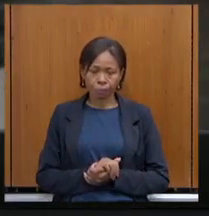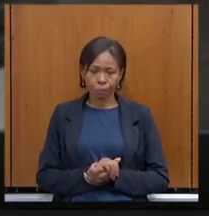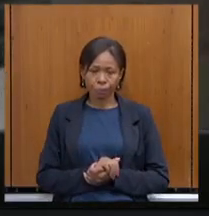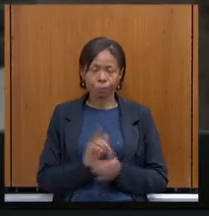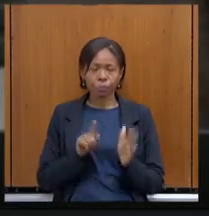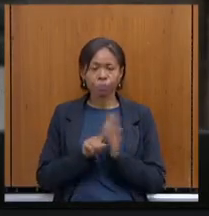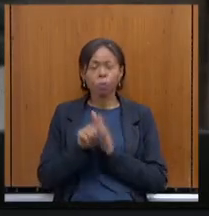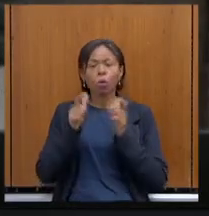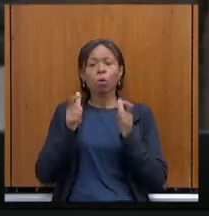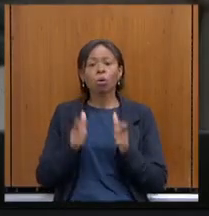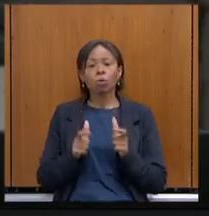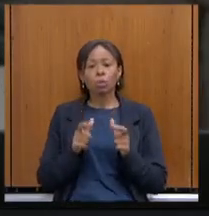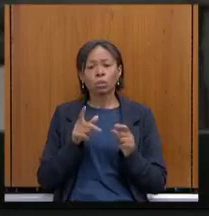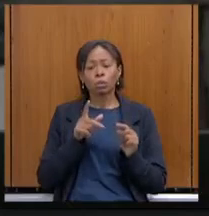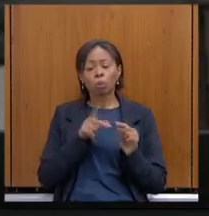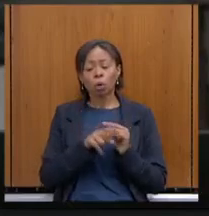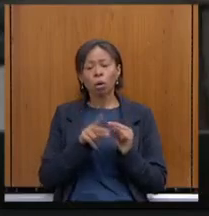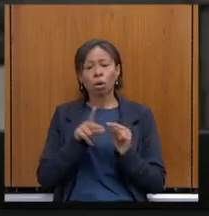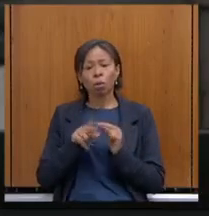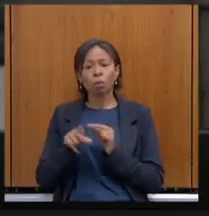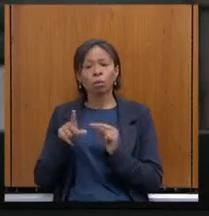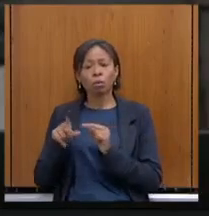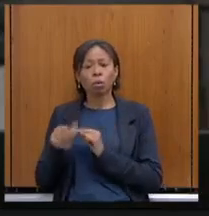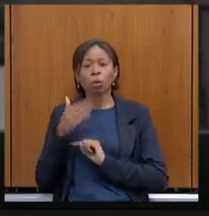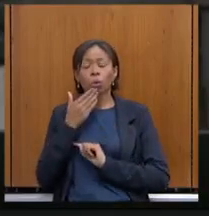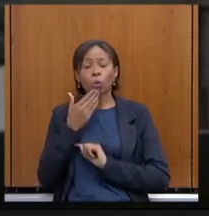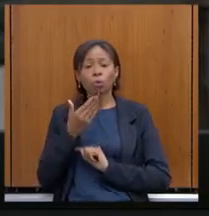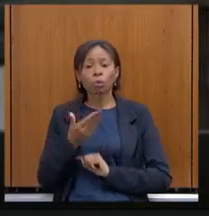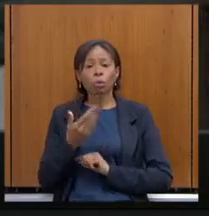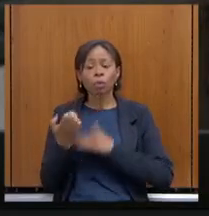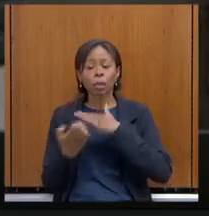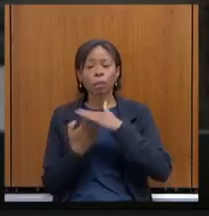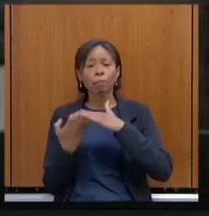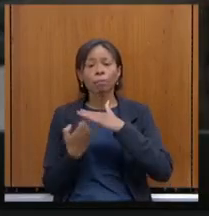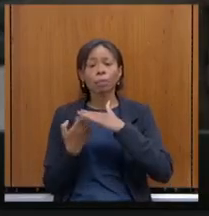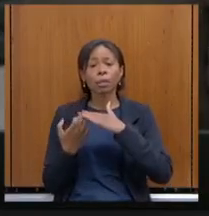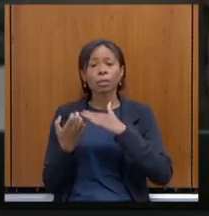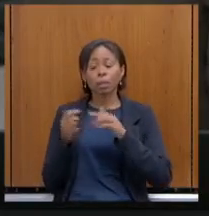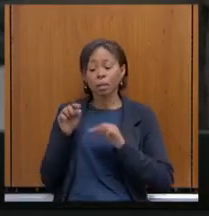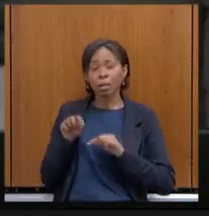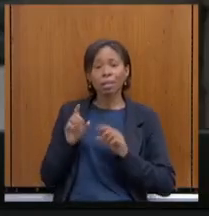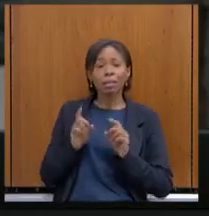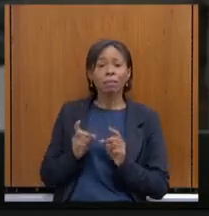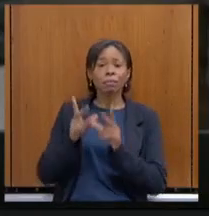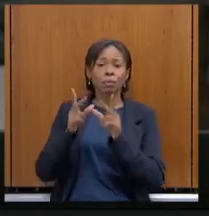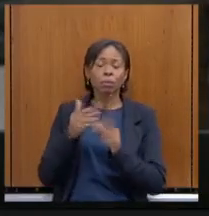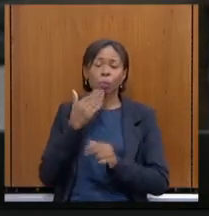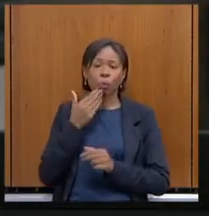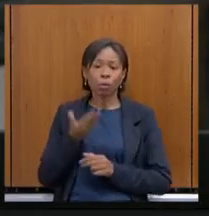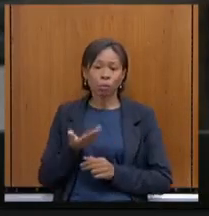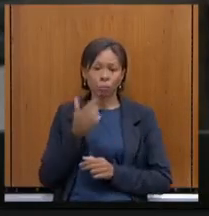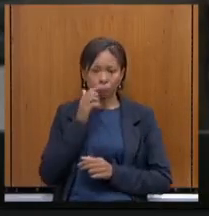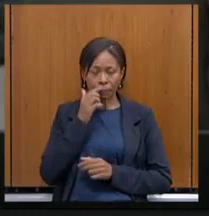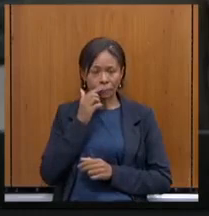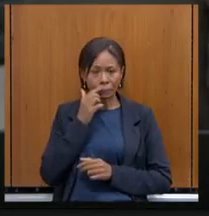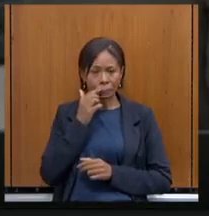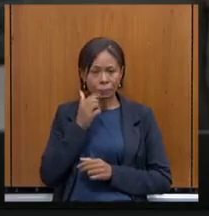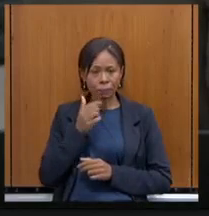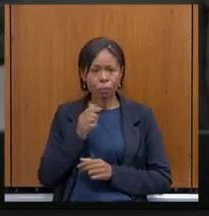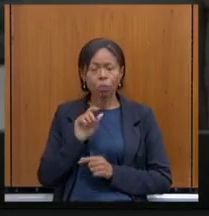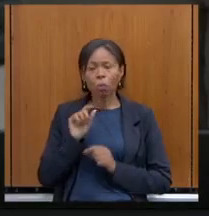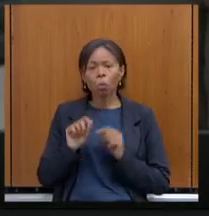os cortes? Que empresas deverão ser vendidas? Que isenções serão cortadas?